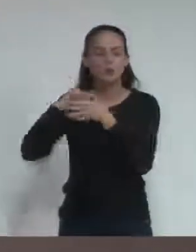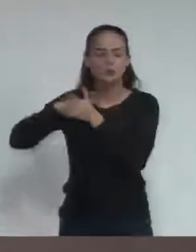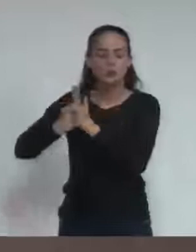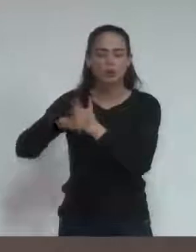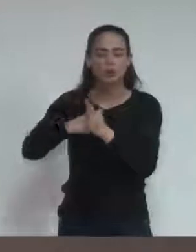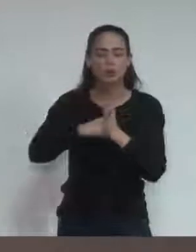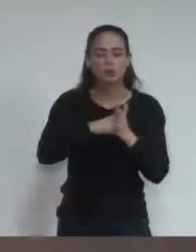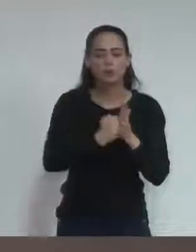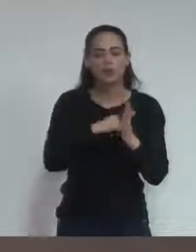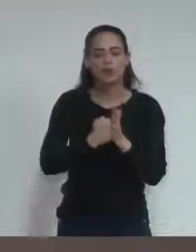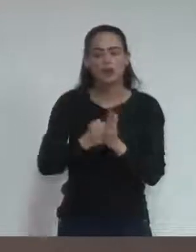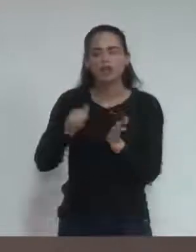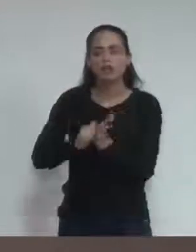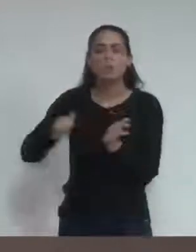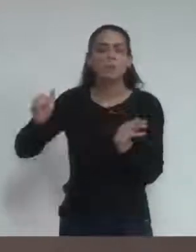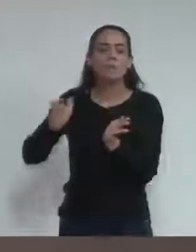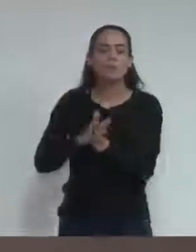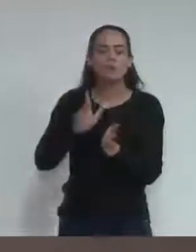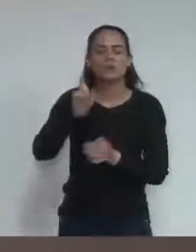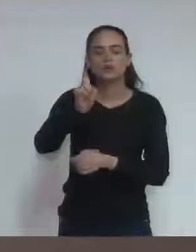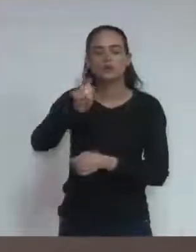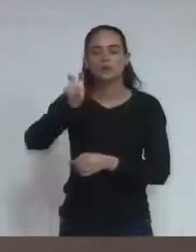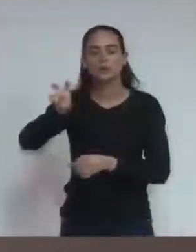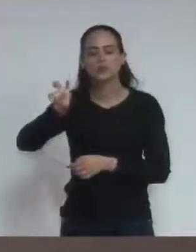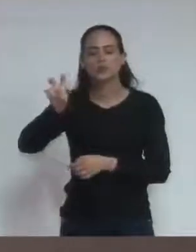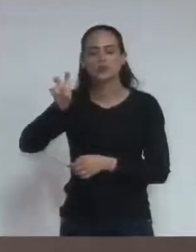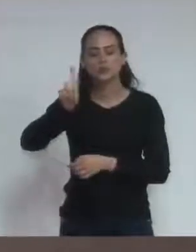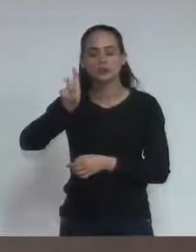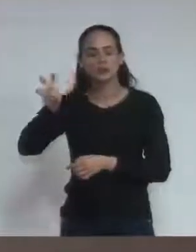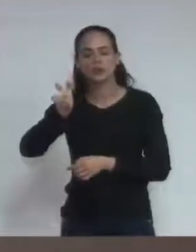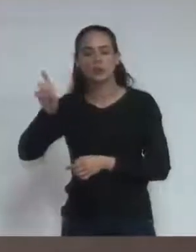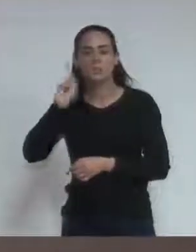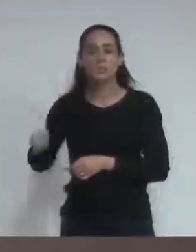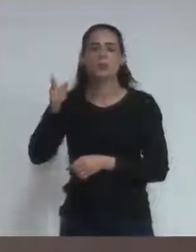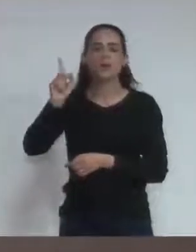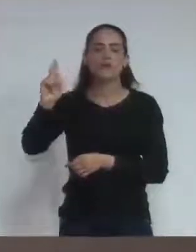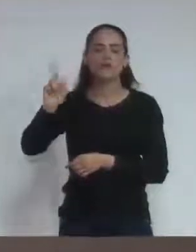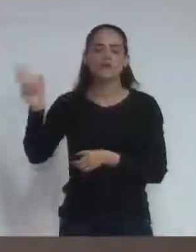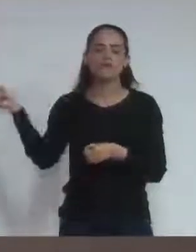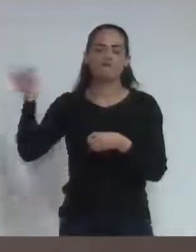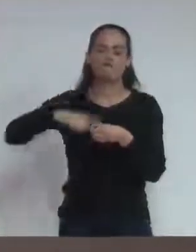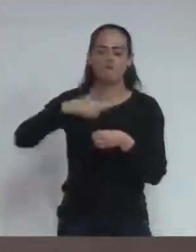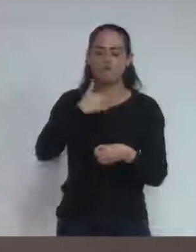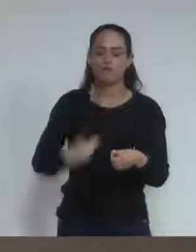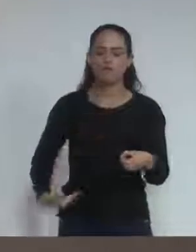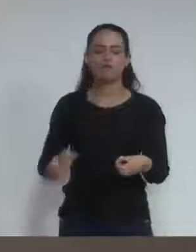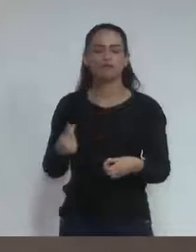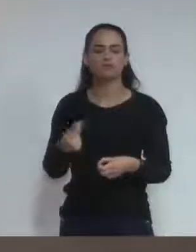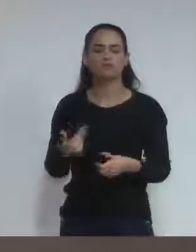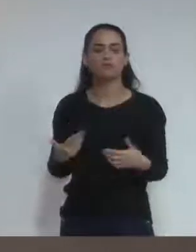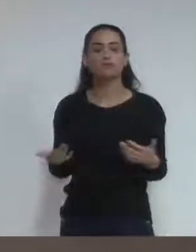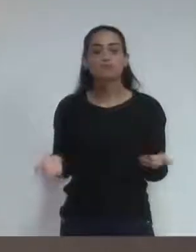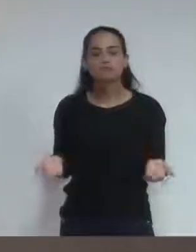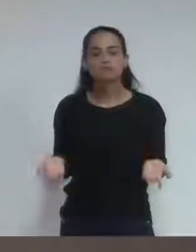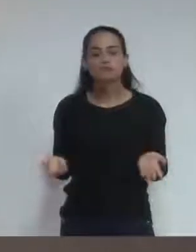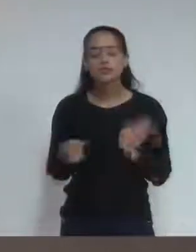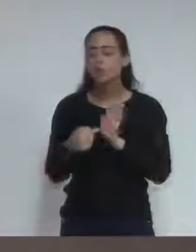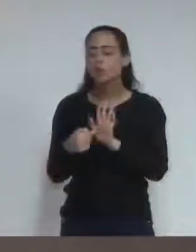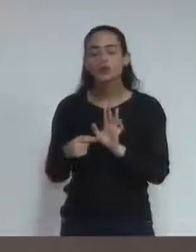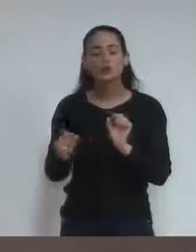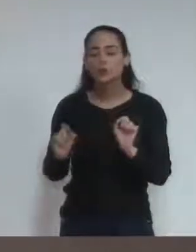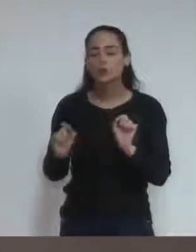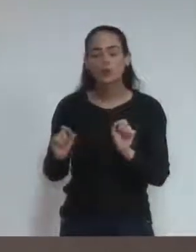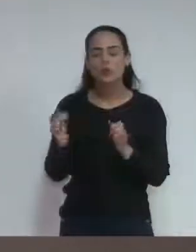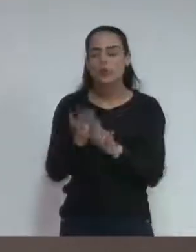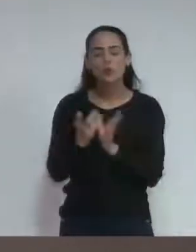a devolver 155 mil reais. E o que fala no final? Ato de improbidade